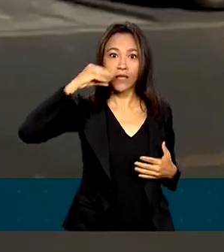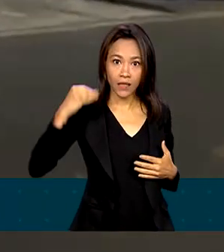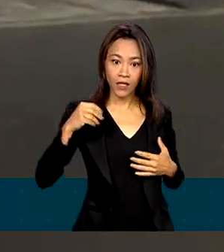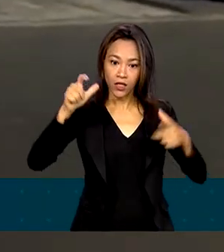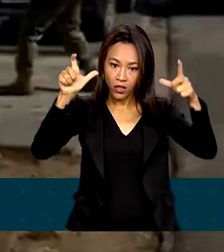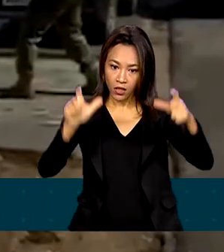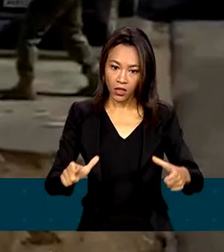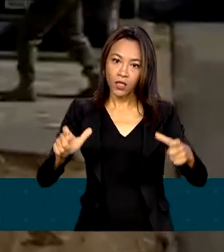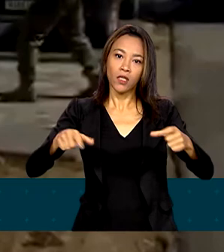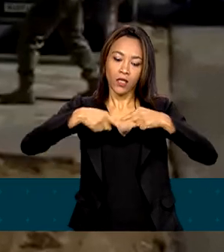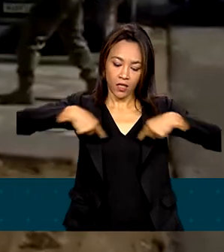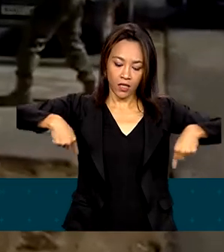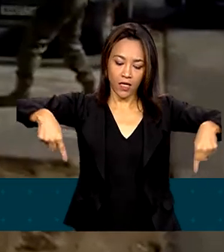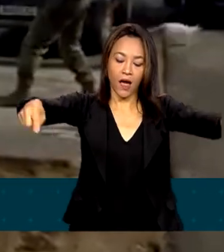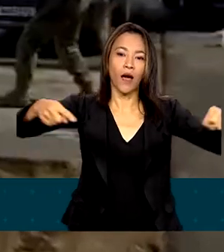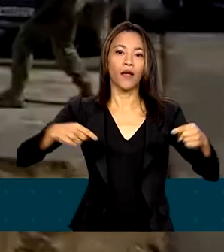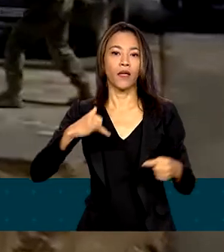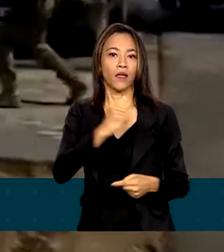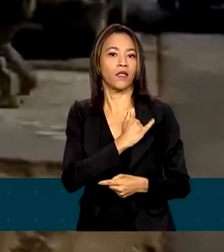Yanomami.